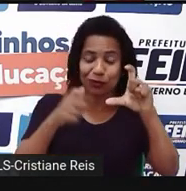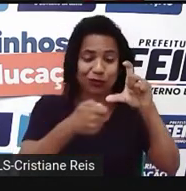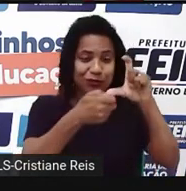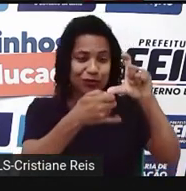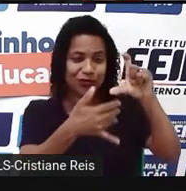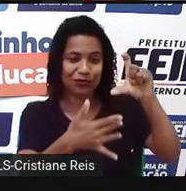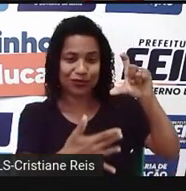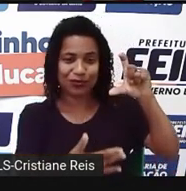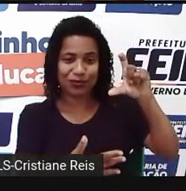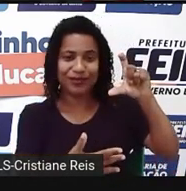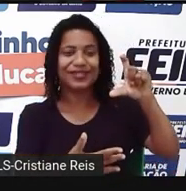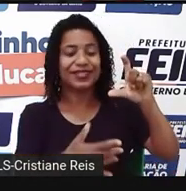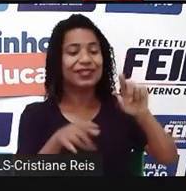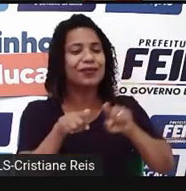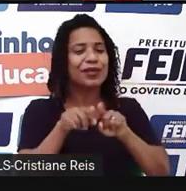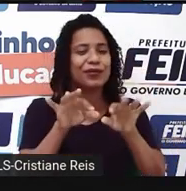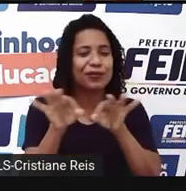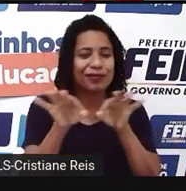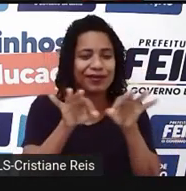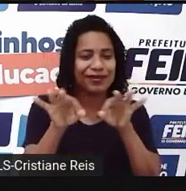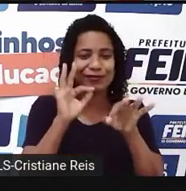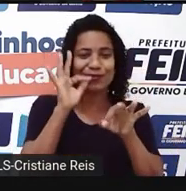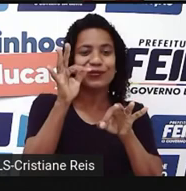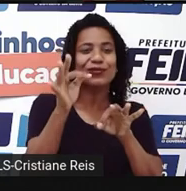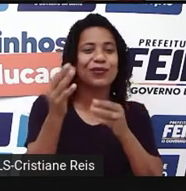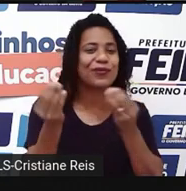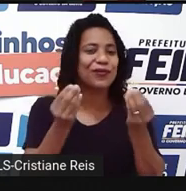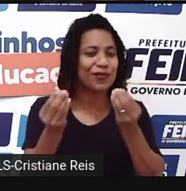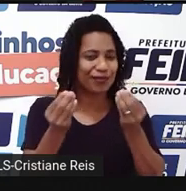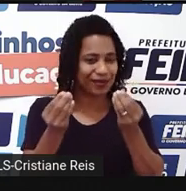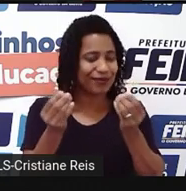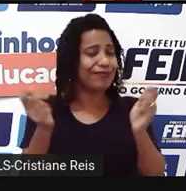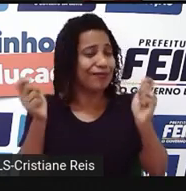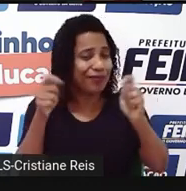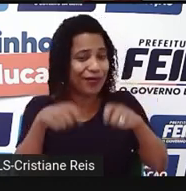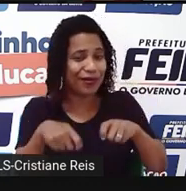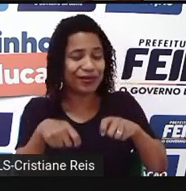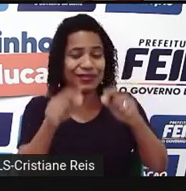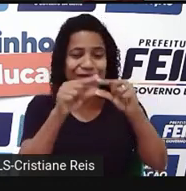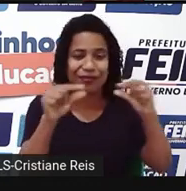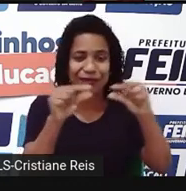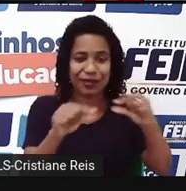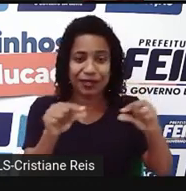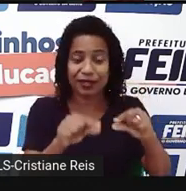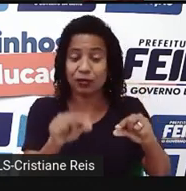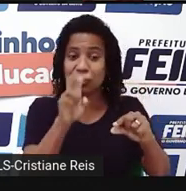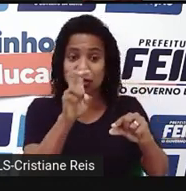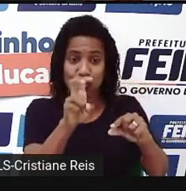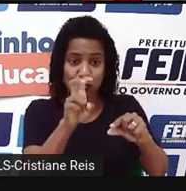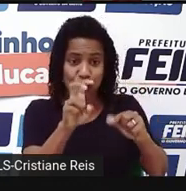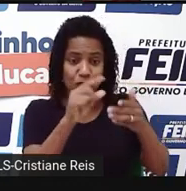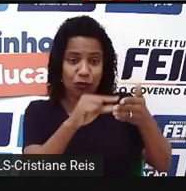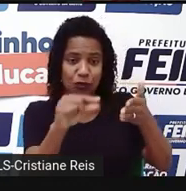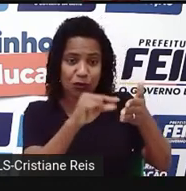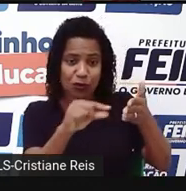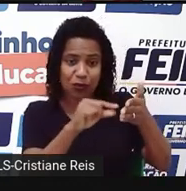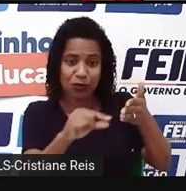e dos planos para o futuro. Envie um comentário de 5 linhas para o nosso e-mail.